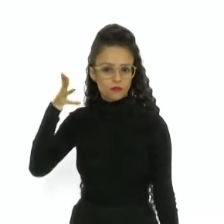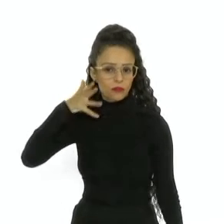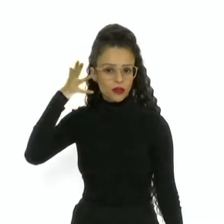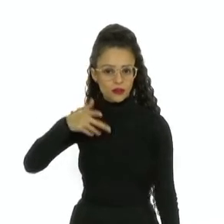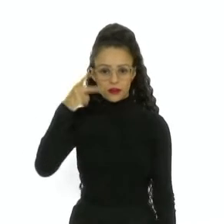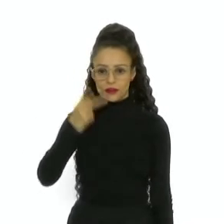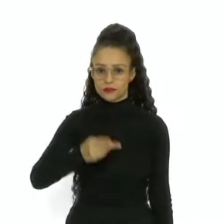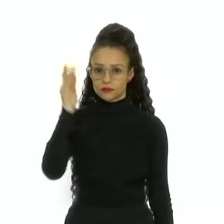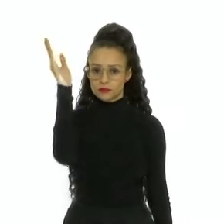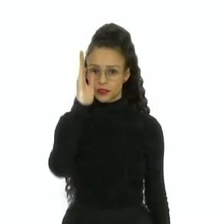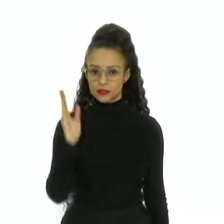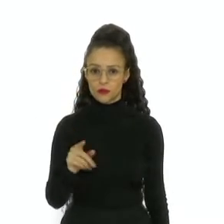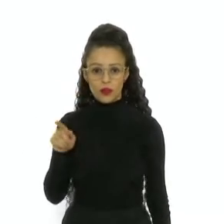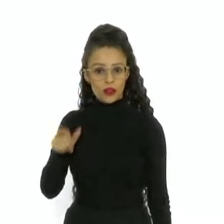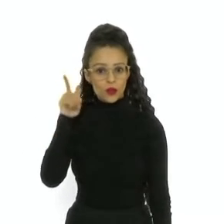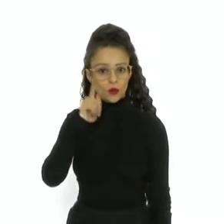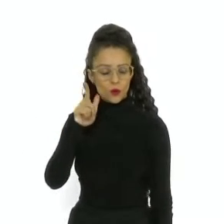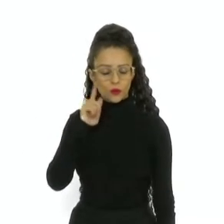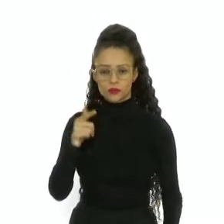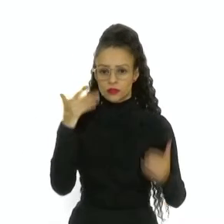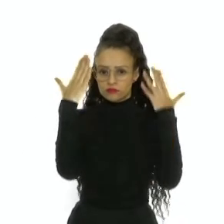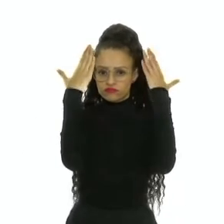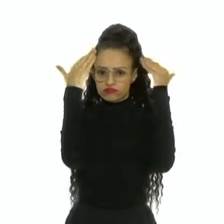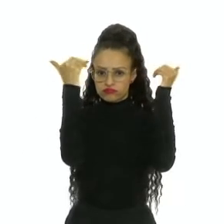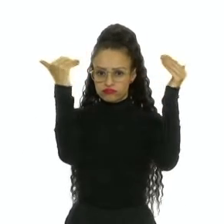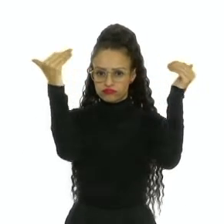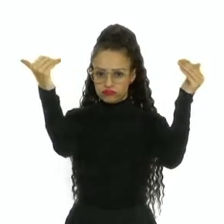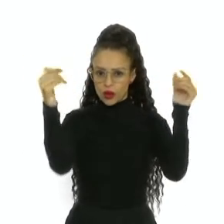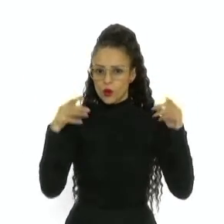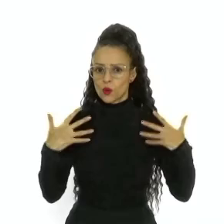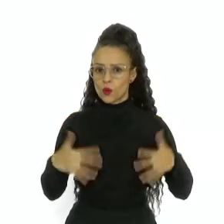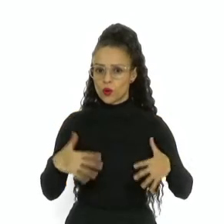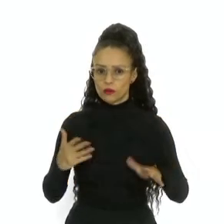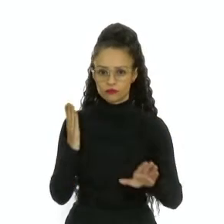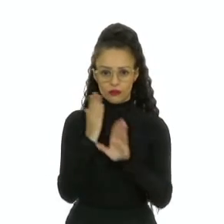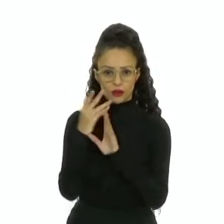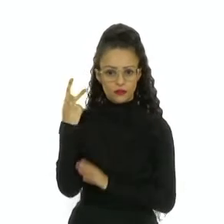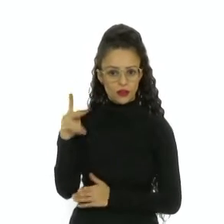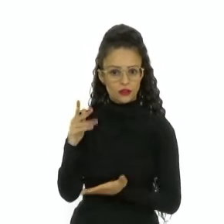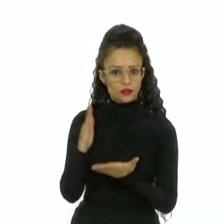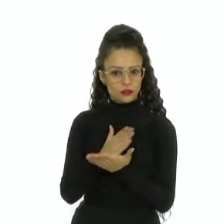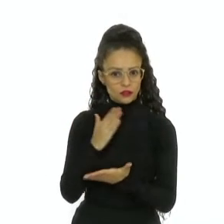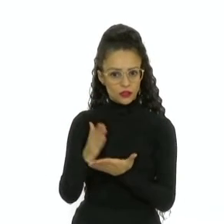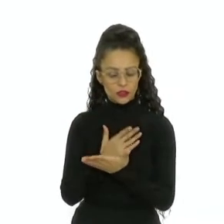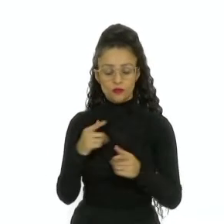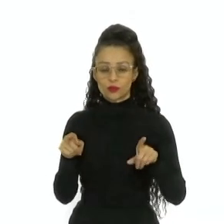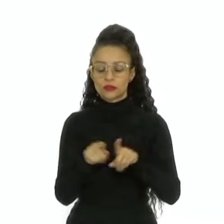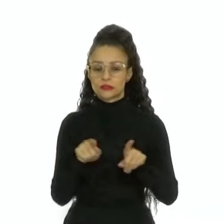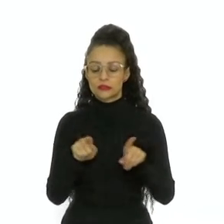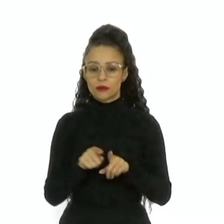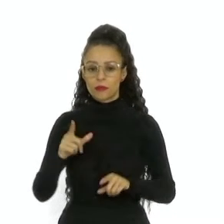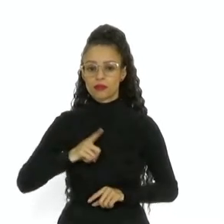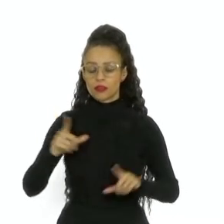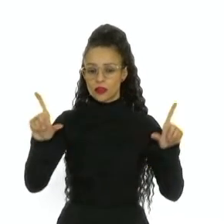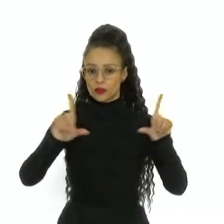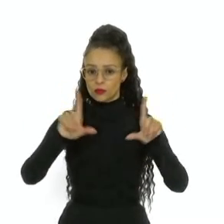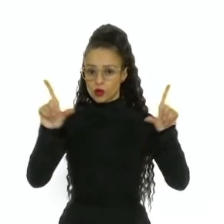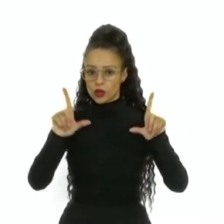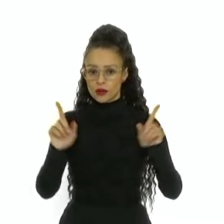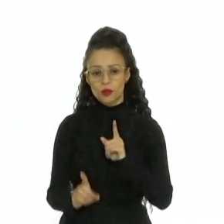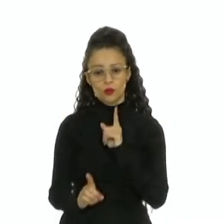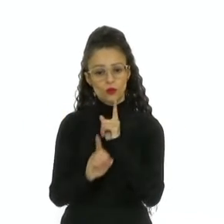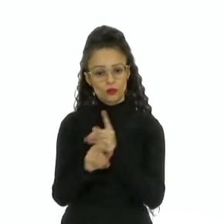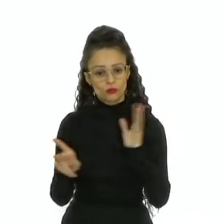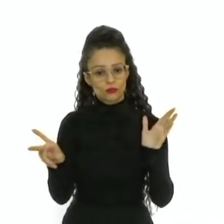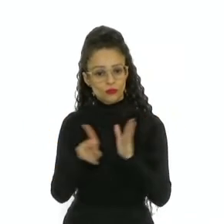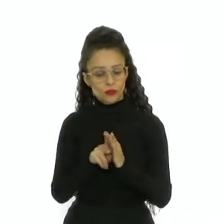brasileiro. Alcançou bastante sucesso com seus livros. E um quadro semanal no programa Encontro, da